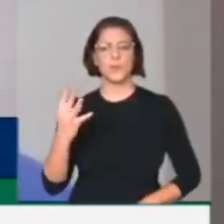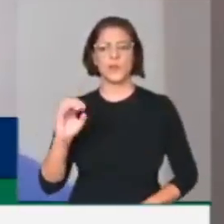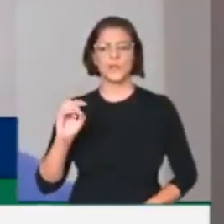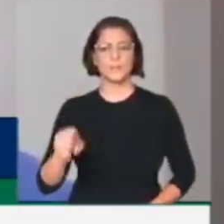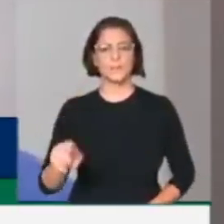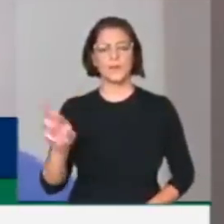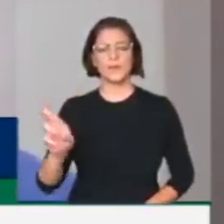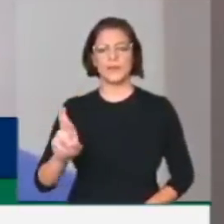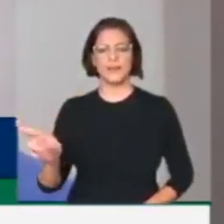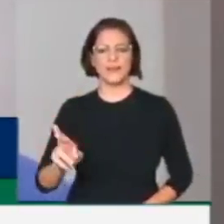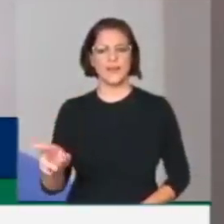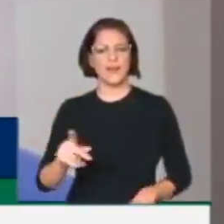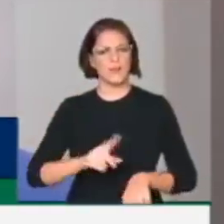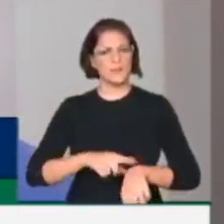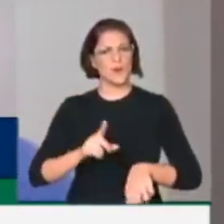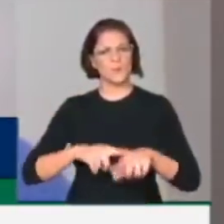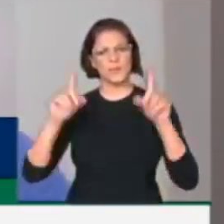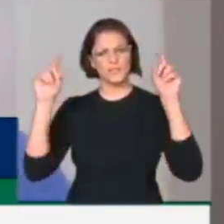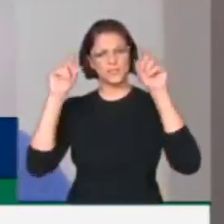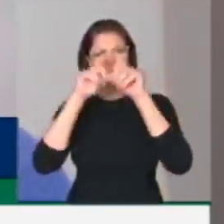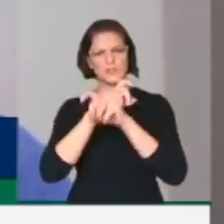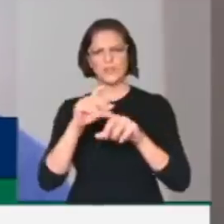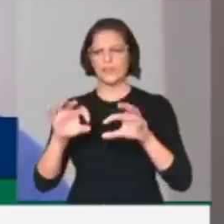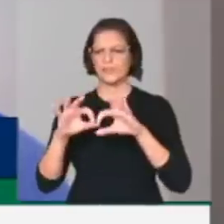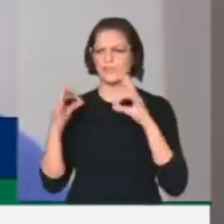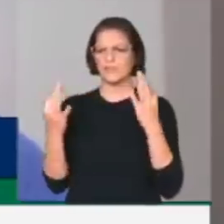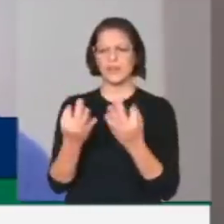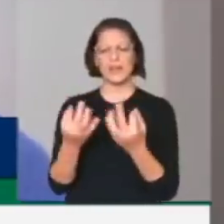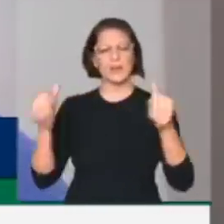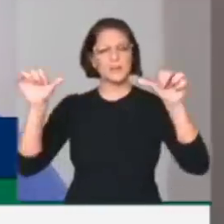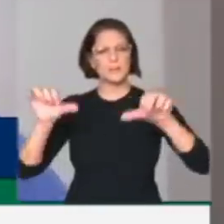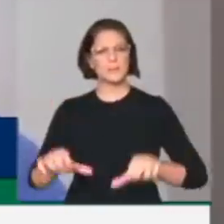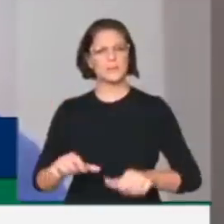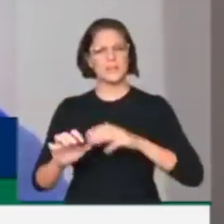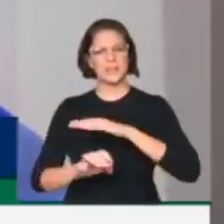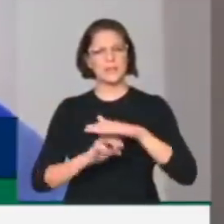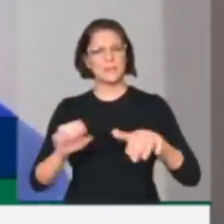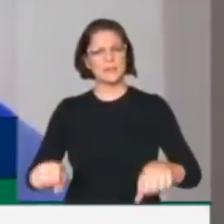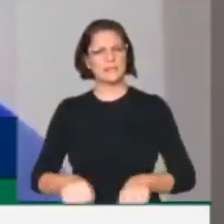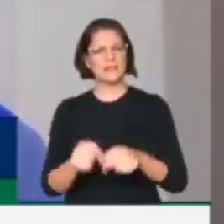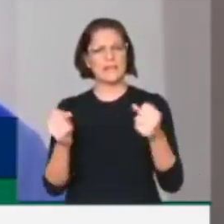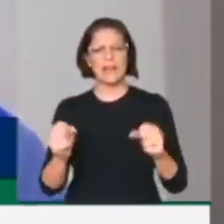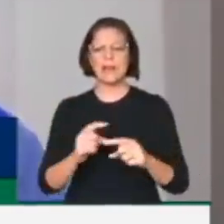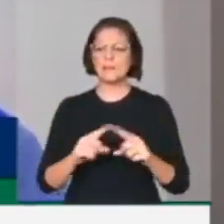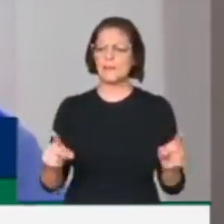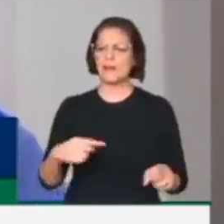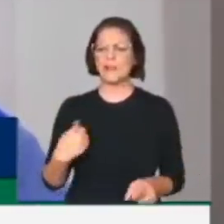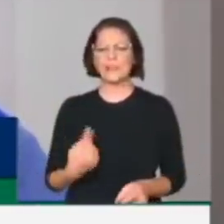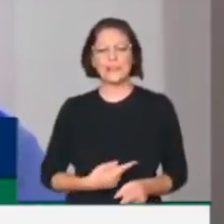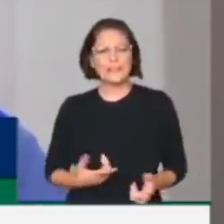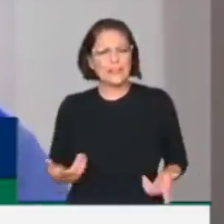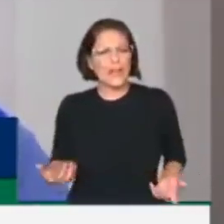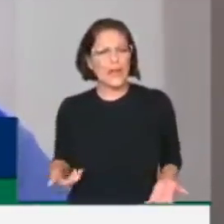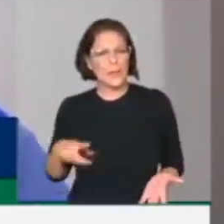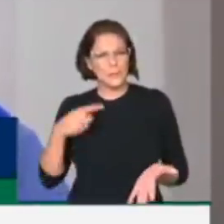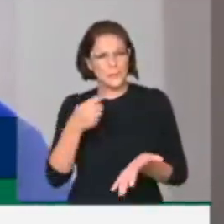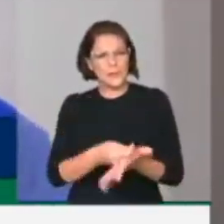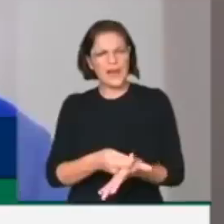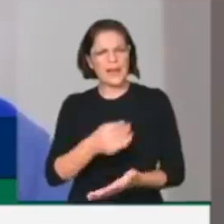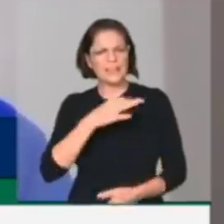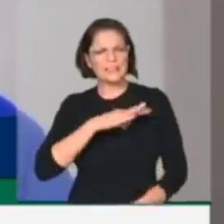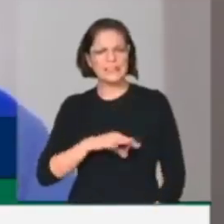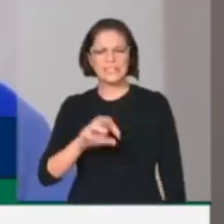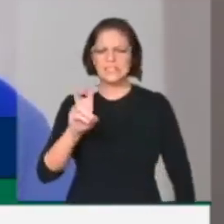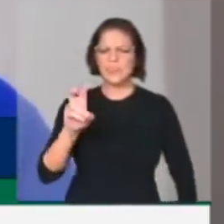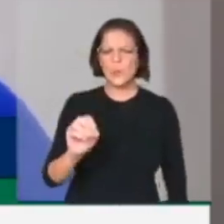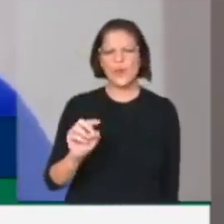Trabalhador indo para a rua, empresário quebrando, famílias sendo destruídas pela crise econômica, e a gente obrigando o brasileiro a pagar salário de R$ 40,